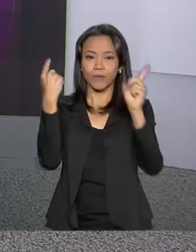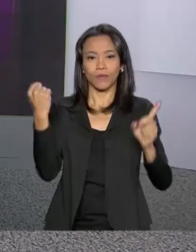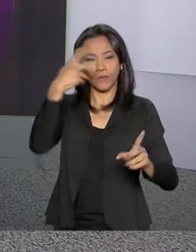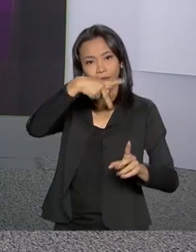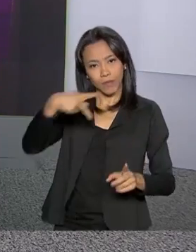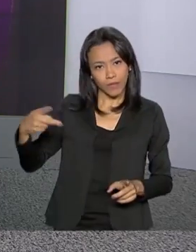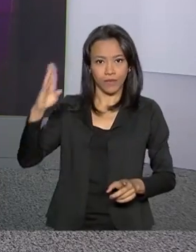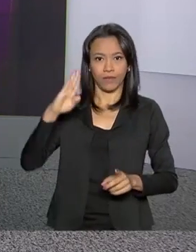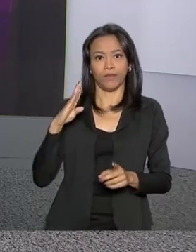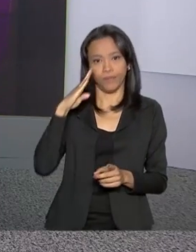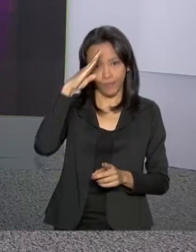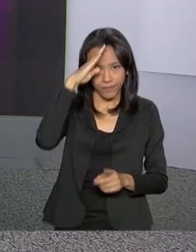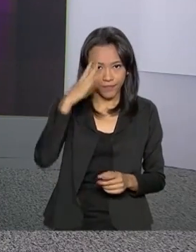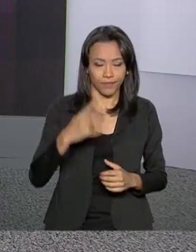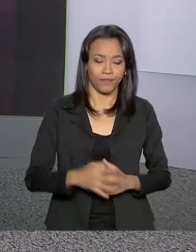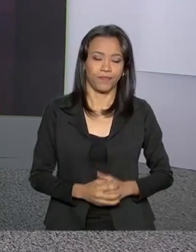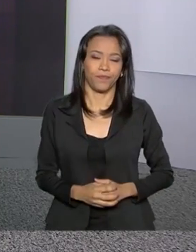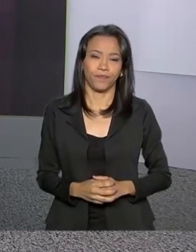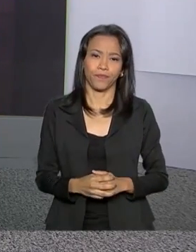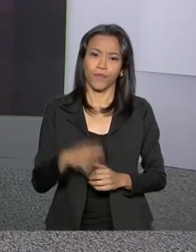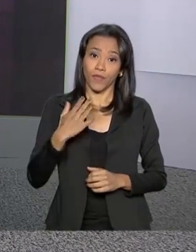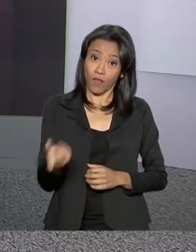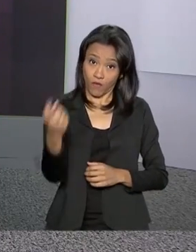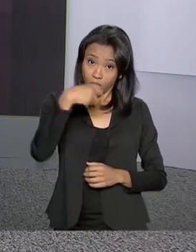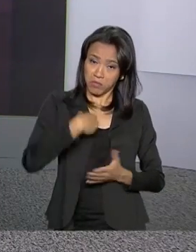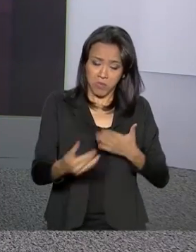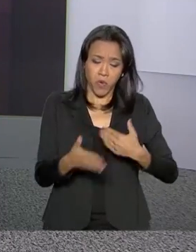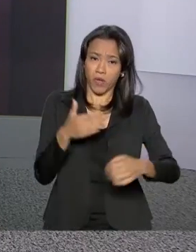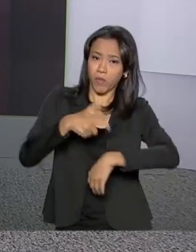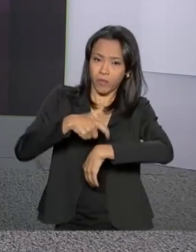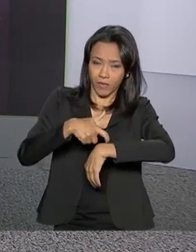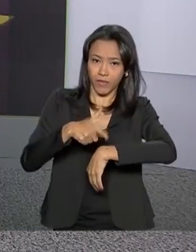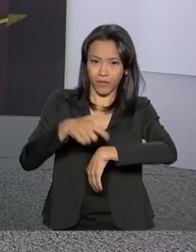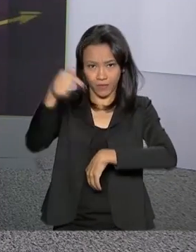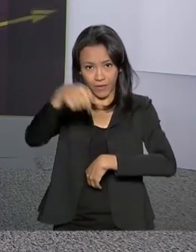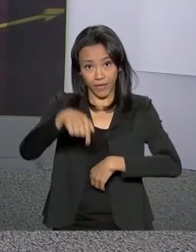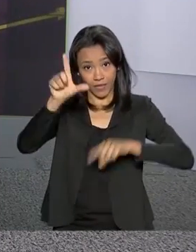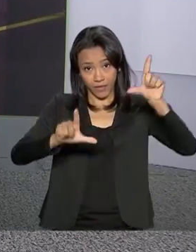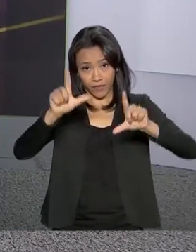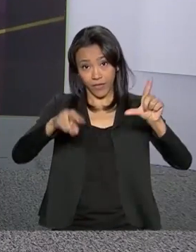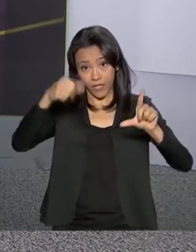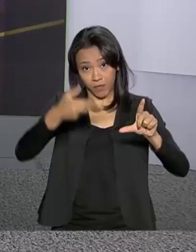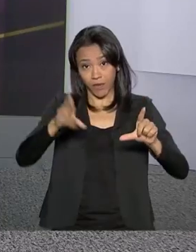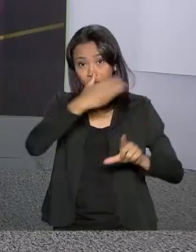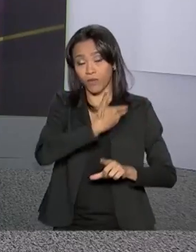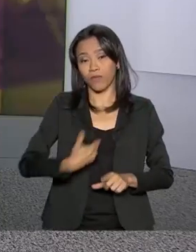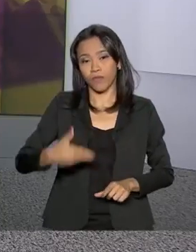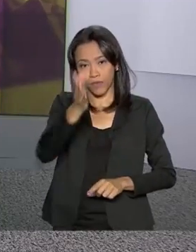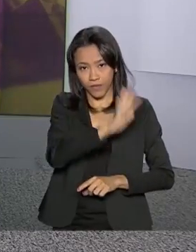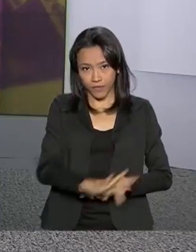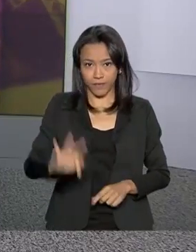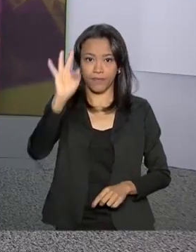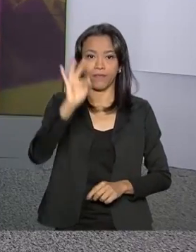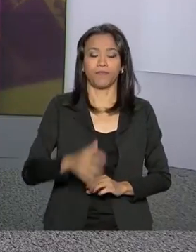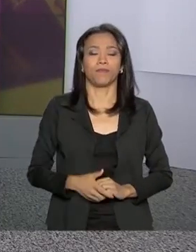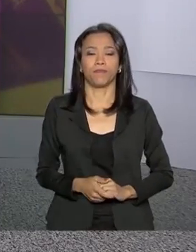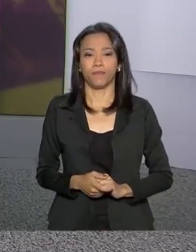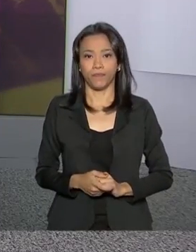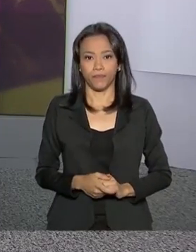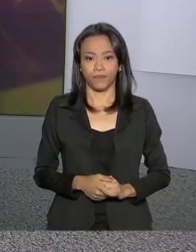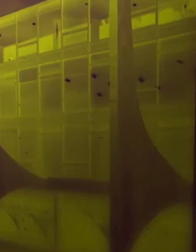presidente Jair Bolsonaro. Voltamos a qualquer momento aqui na TVNBR, a TV do Governo Federal.